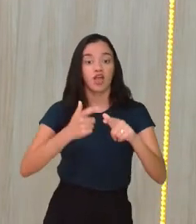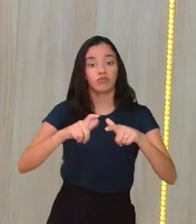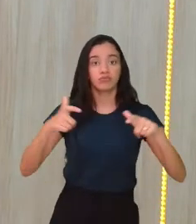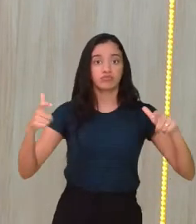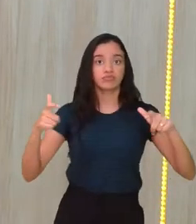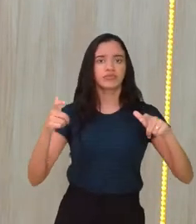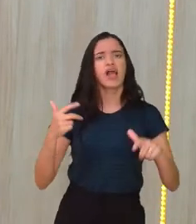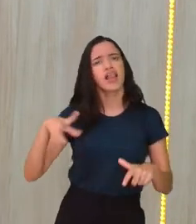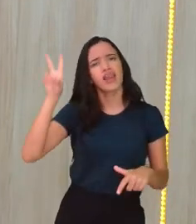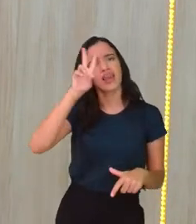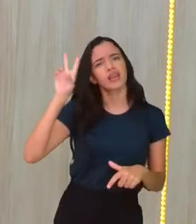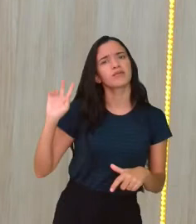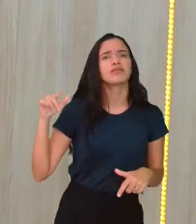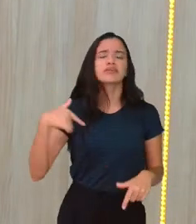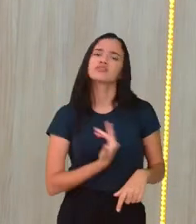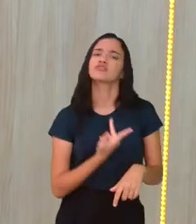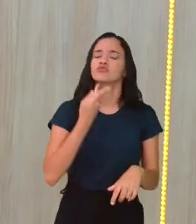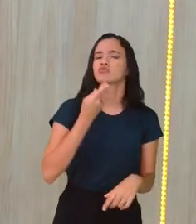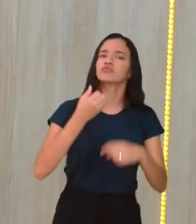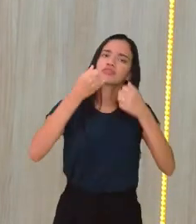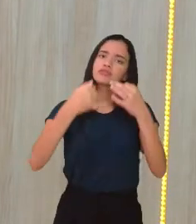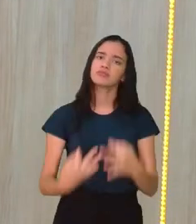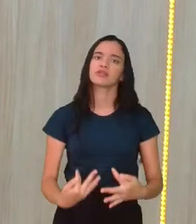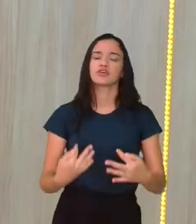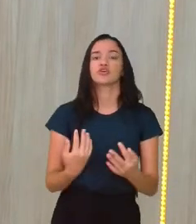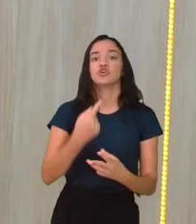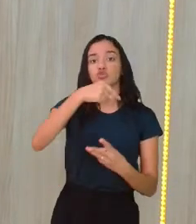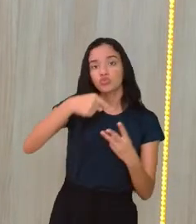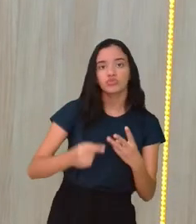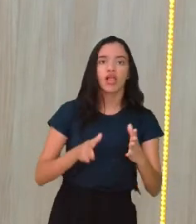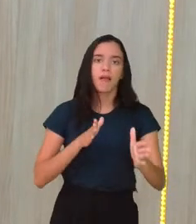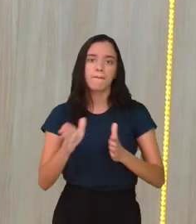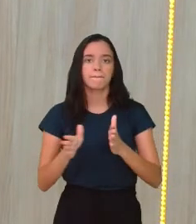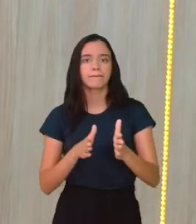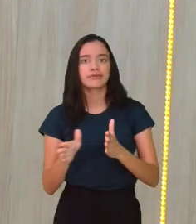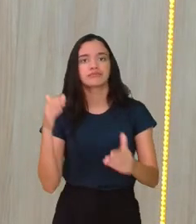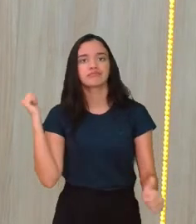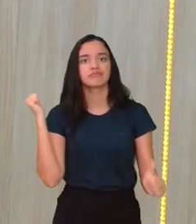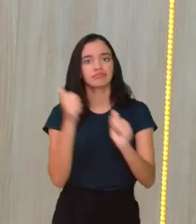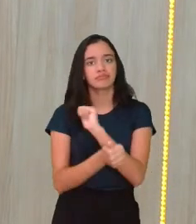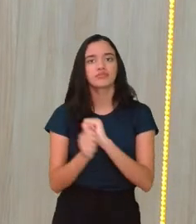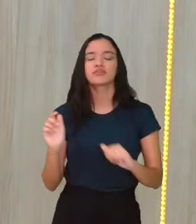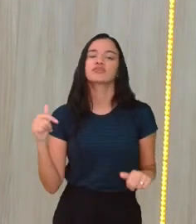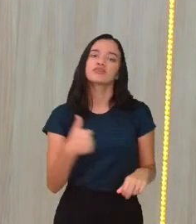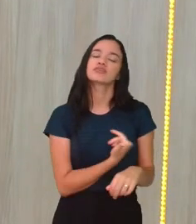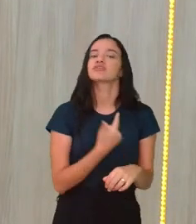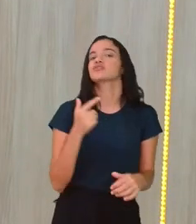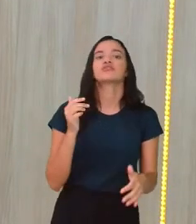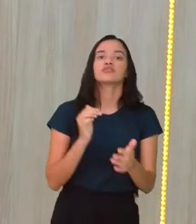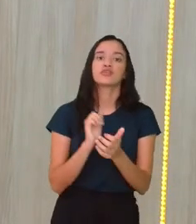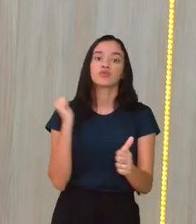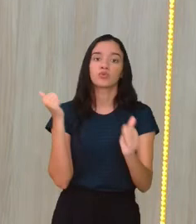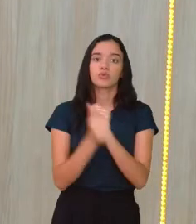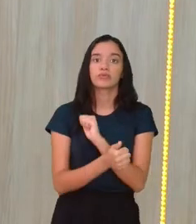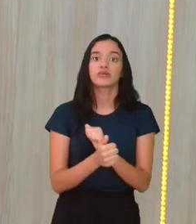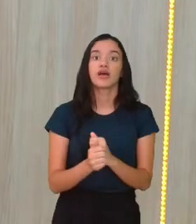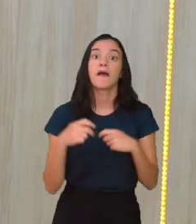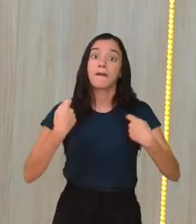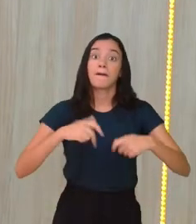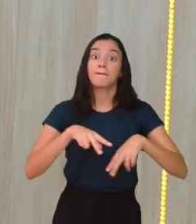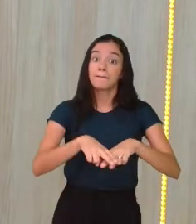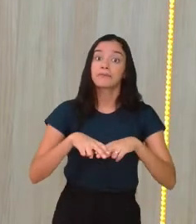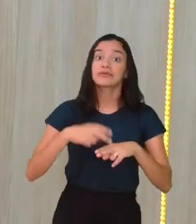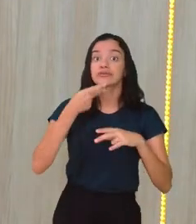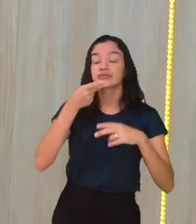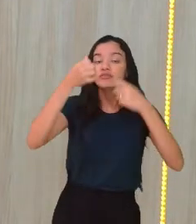ampliada. Lembra que a gente falou dos três períodos lá do esporte, que a gente está no esporte contemporâneo? E é por isso que eu